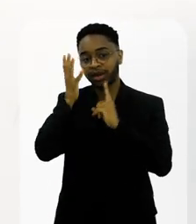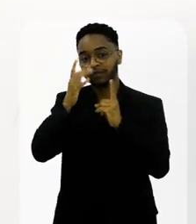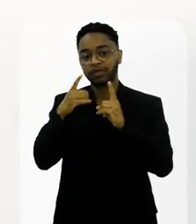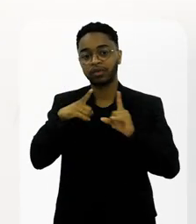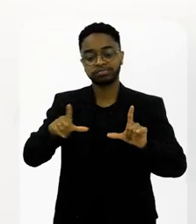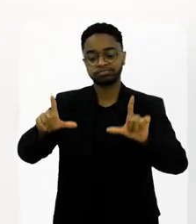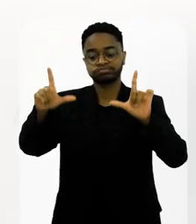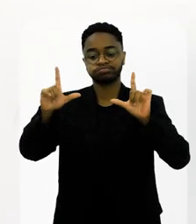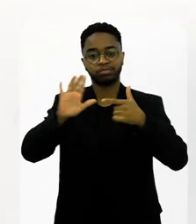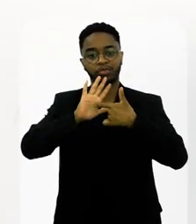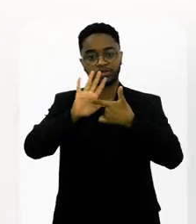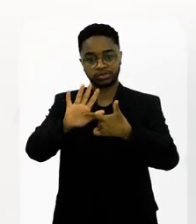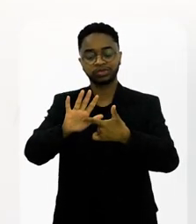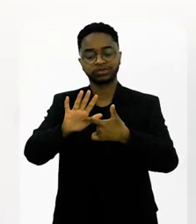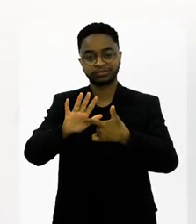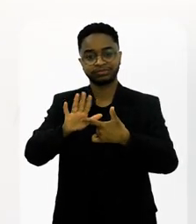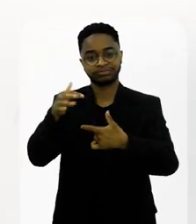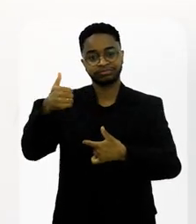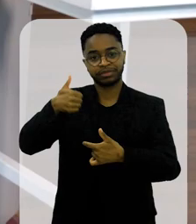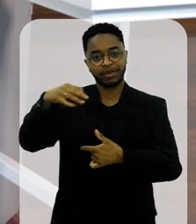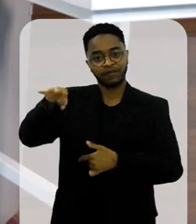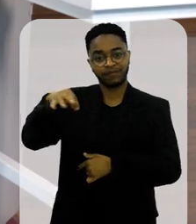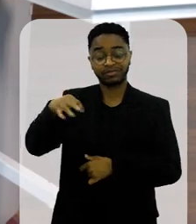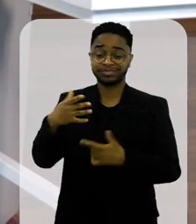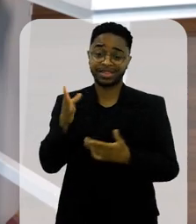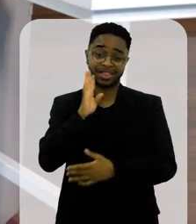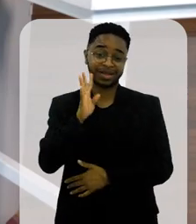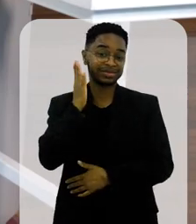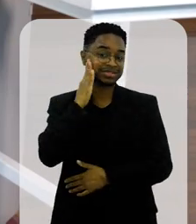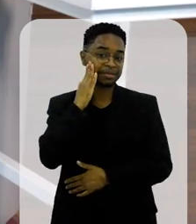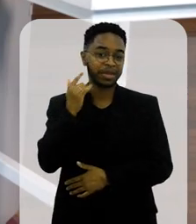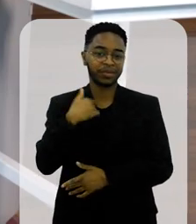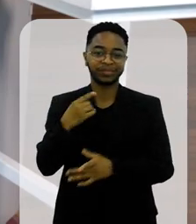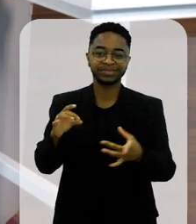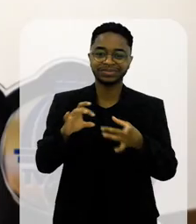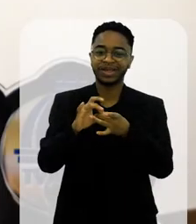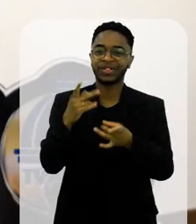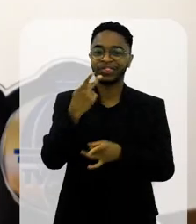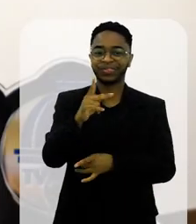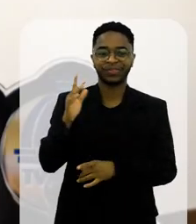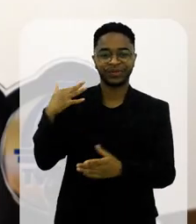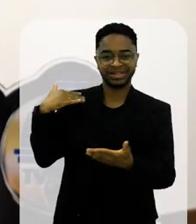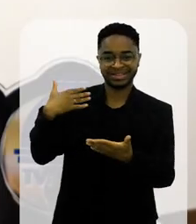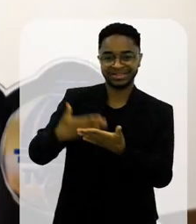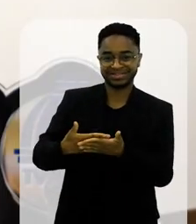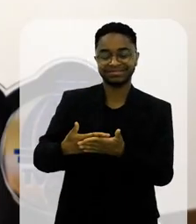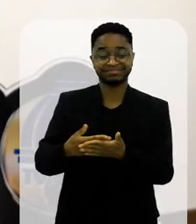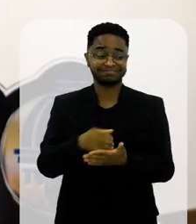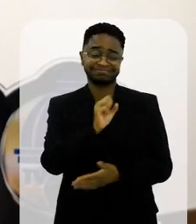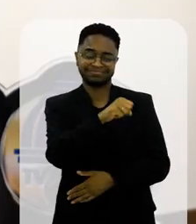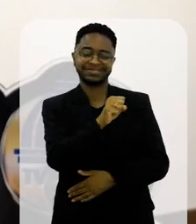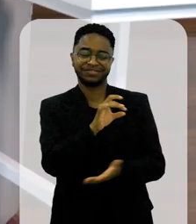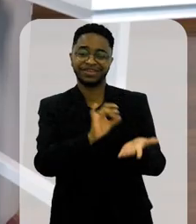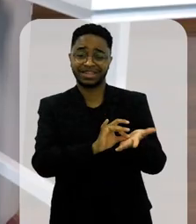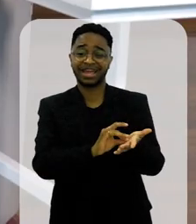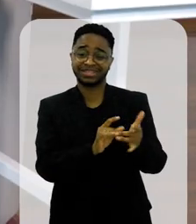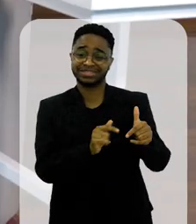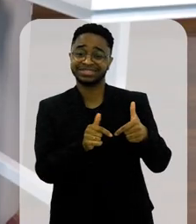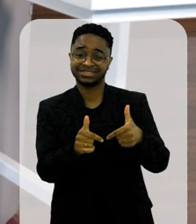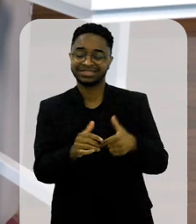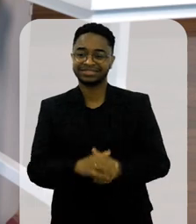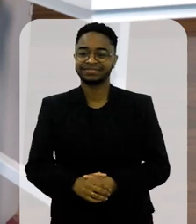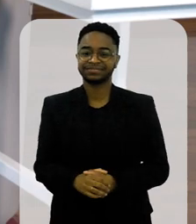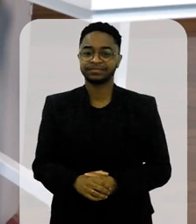do Domingo de Carnaval, que teve destaque, sabe? Bacana, saber que eu participei tanto nessa tua trajetória de alguma maneira. Participou, participou